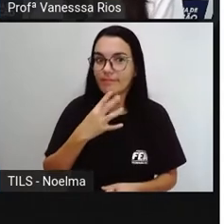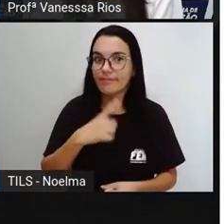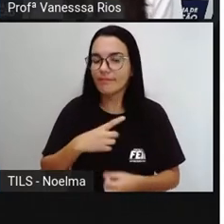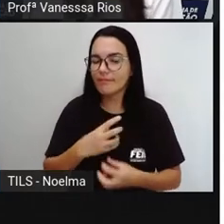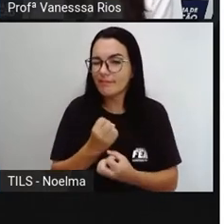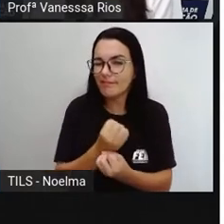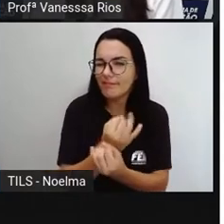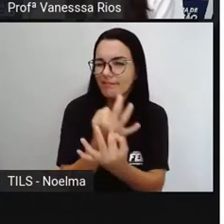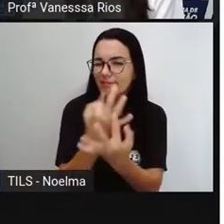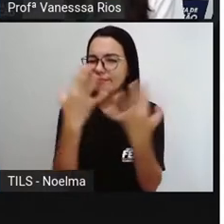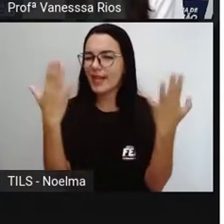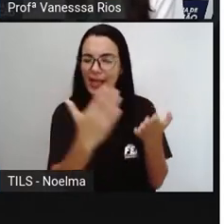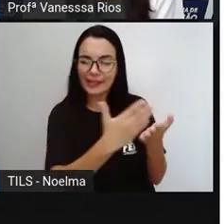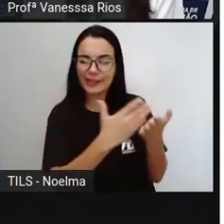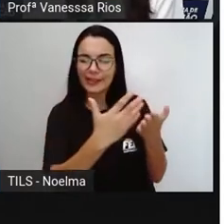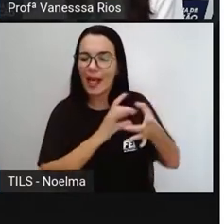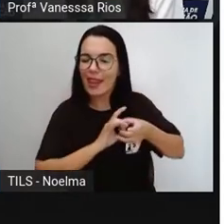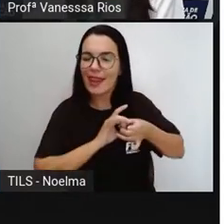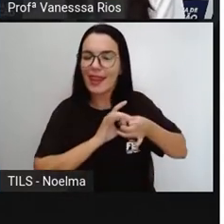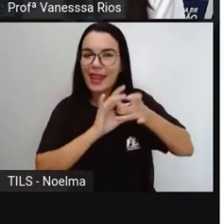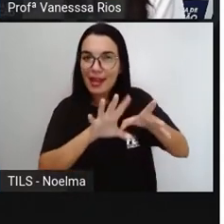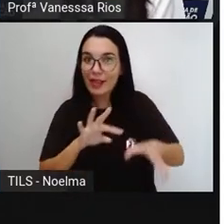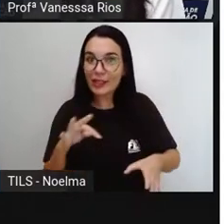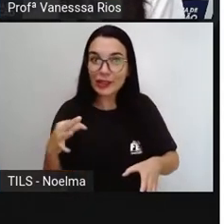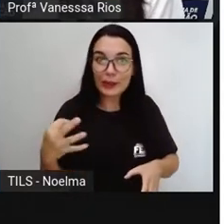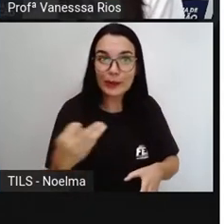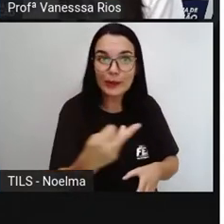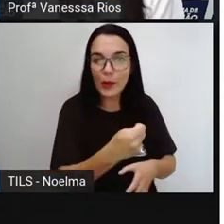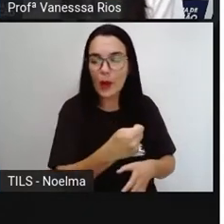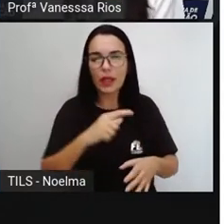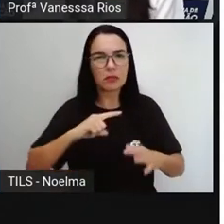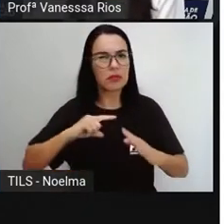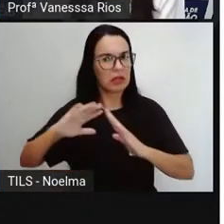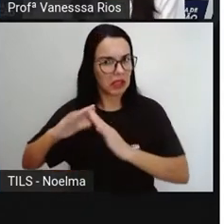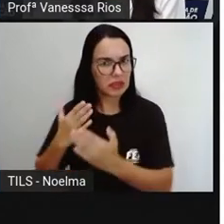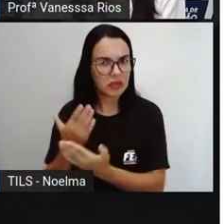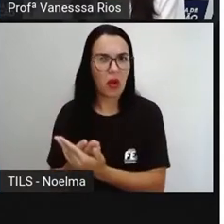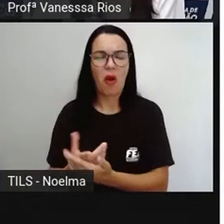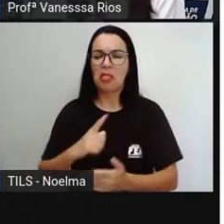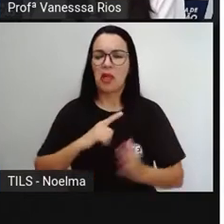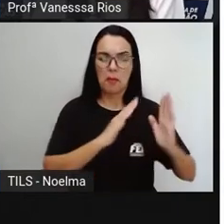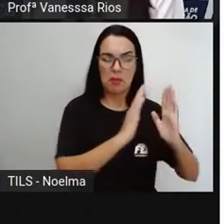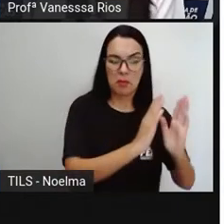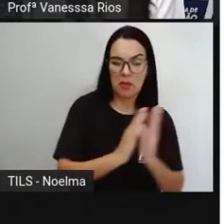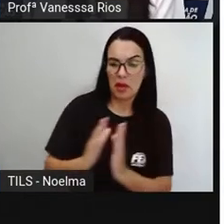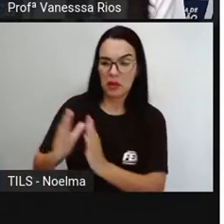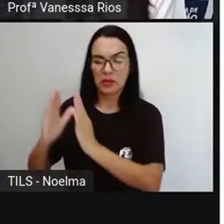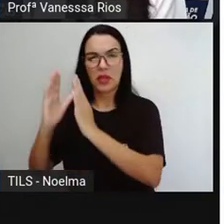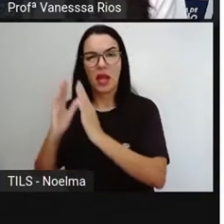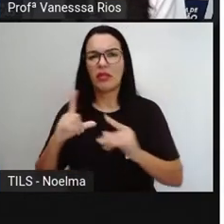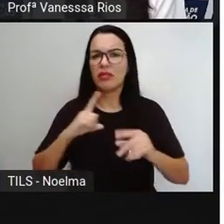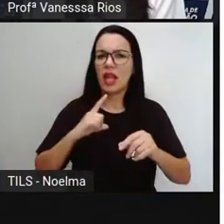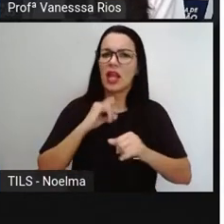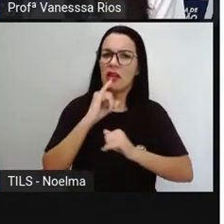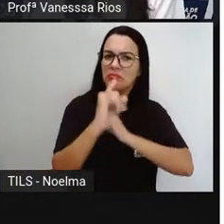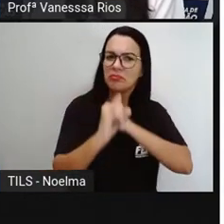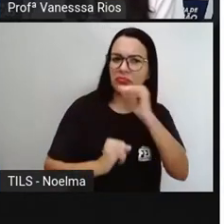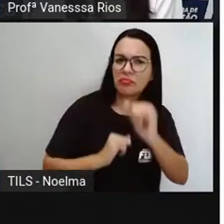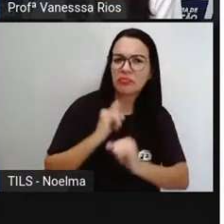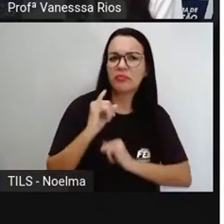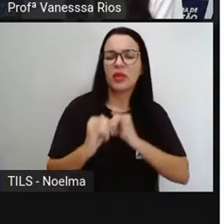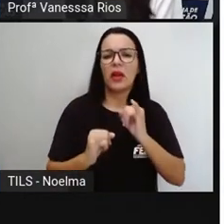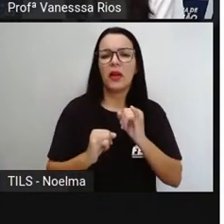disponíveis para todos nós, na escola, nas bibliotecas, de forma online, através de